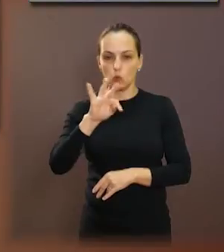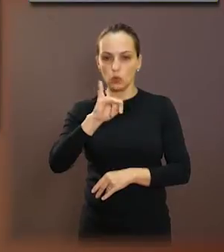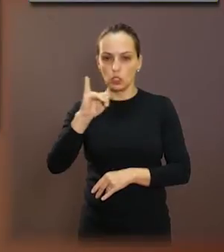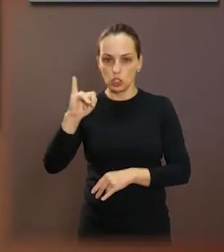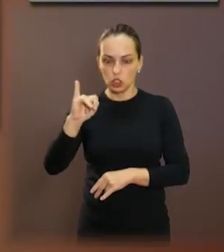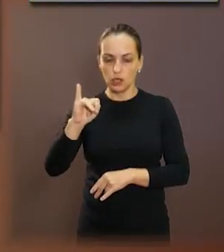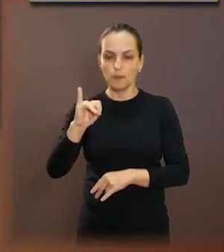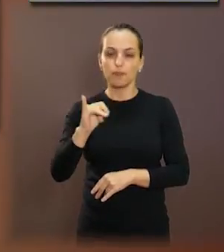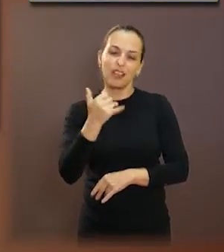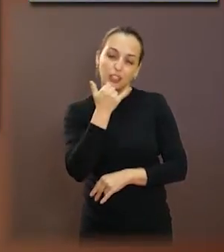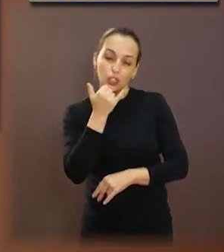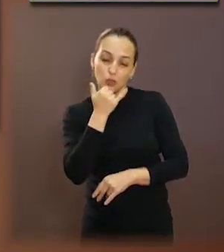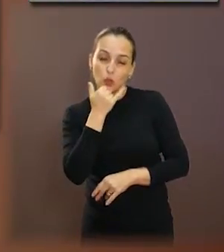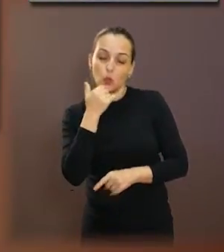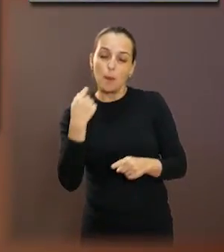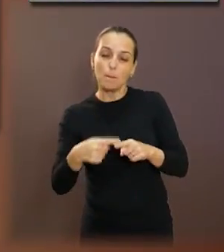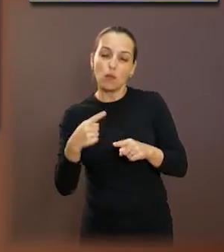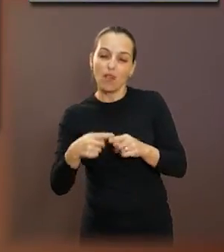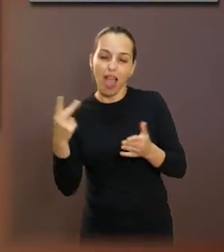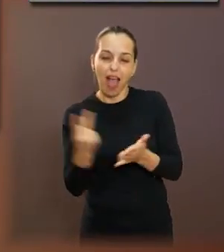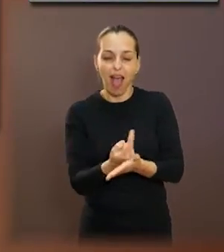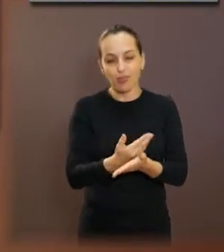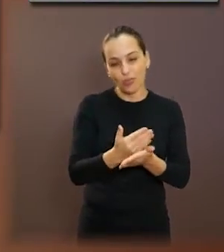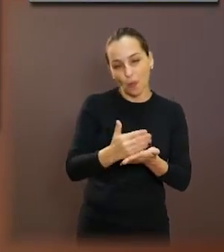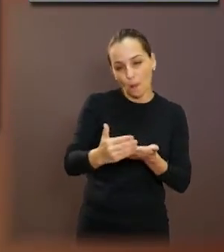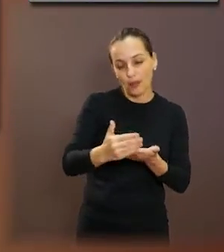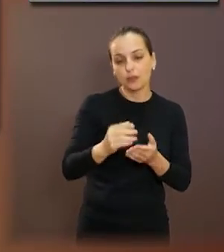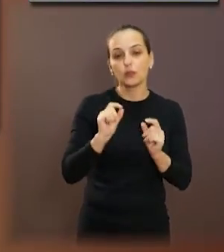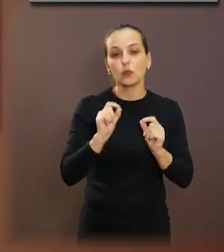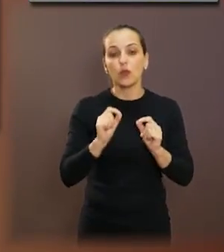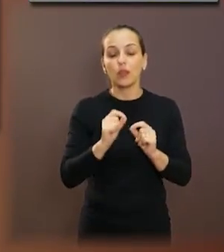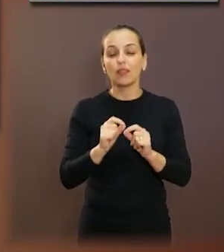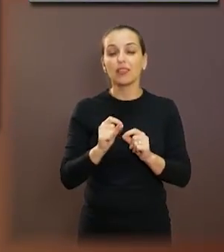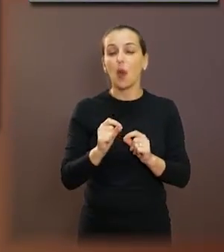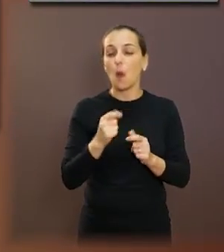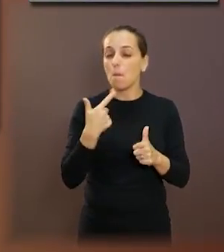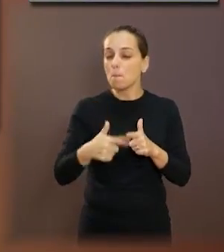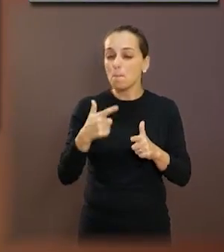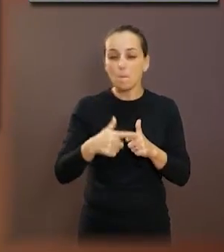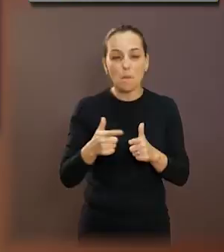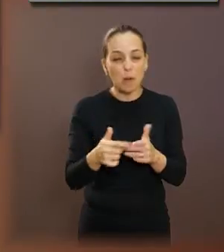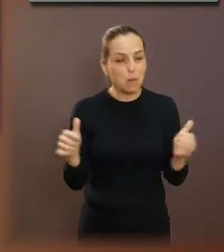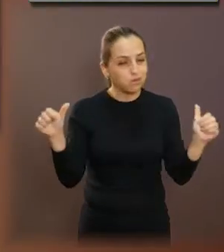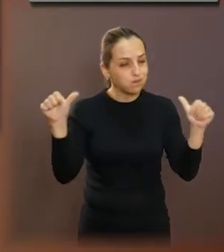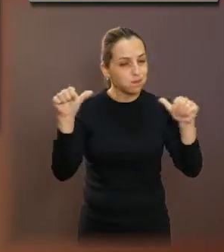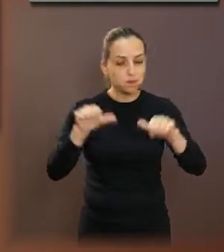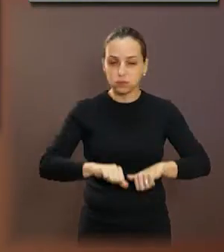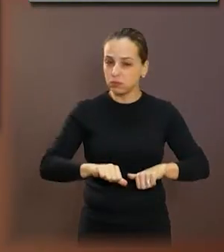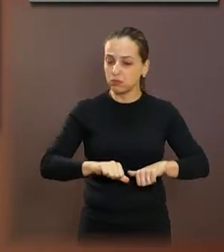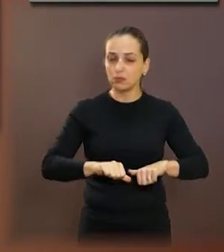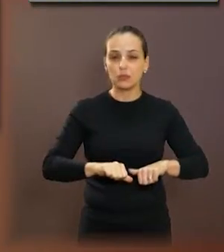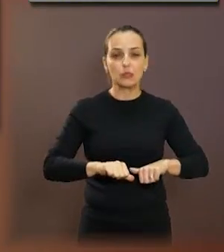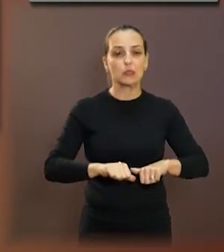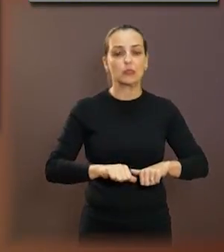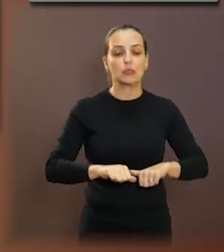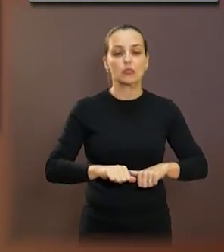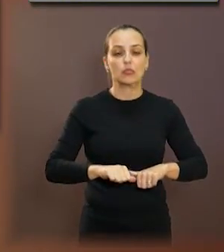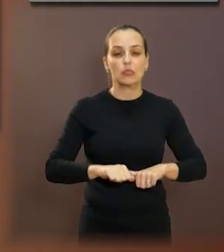para quem está nos ouvindo. Também estava crítico ali, né? De mato ali. Inclusive,